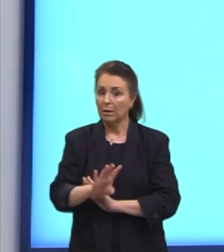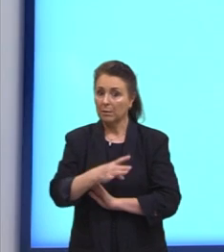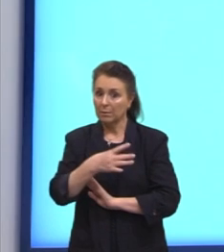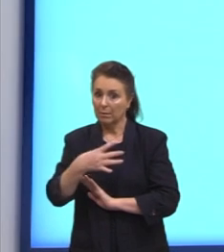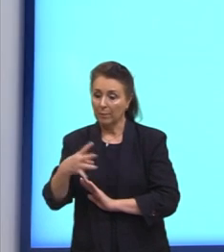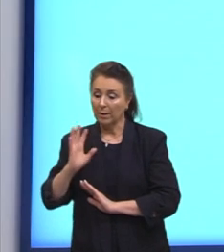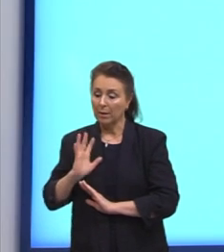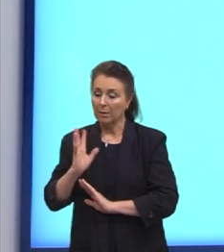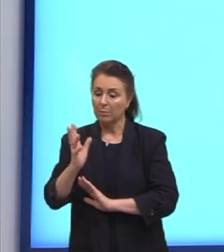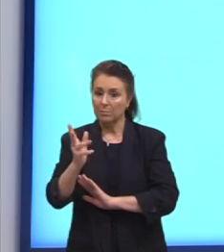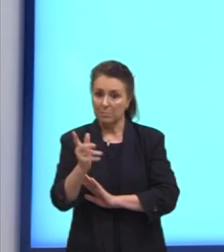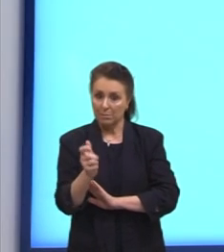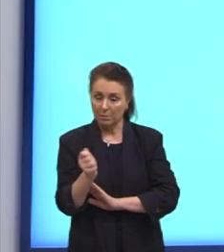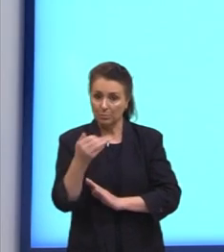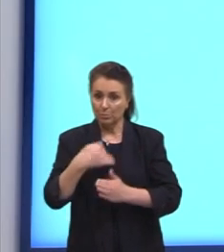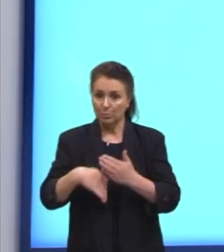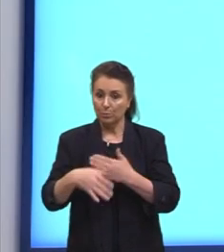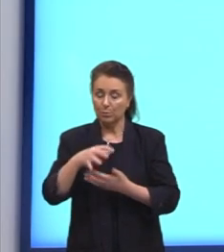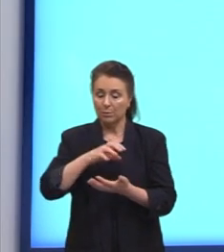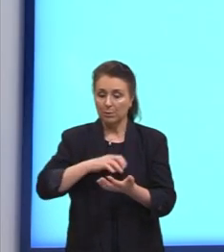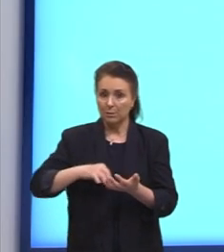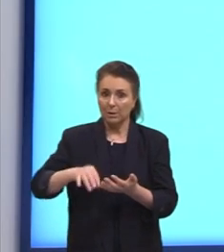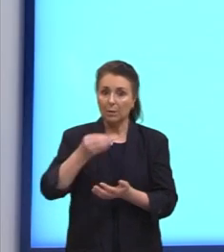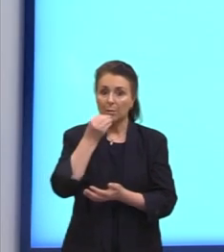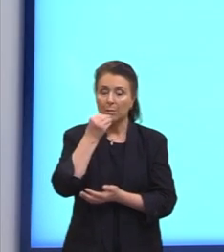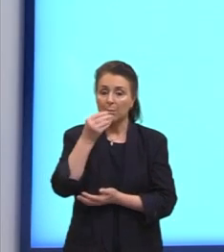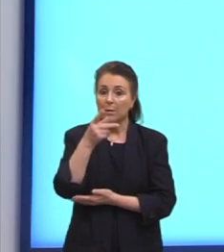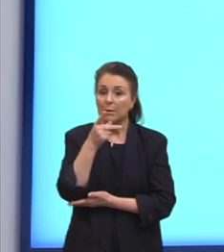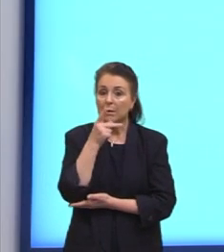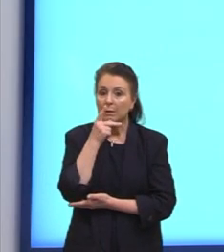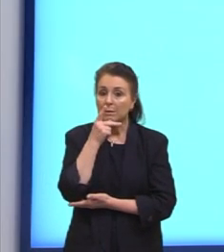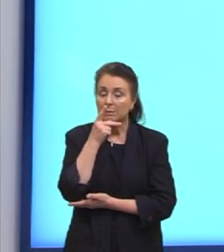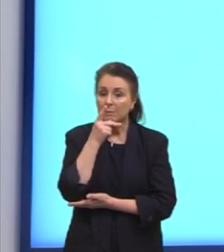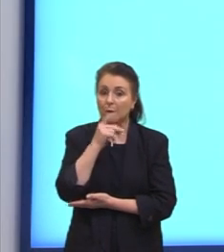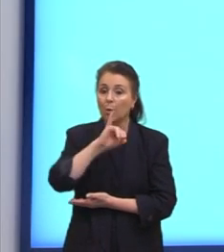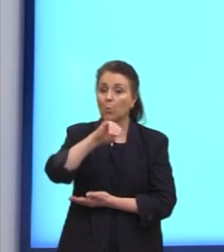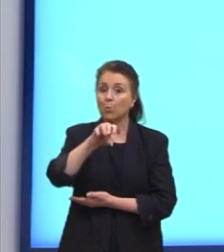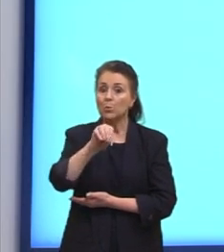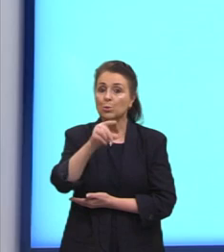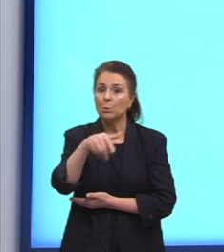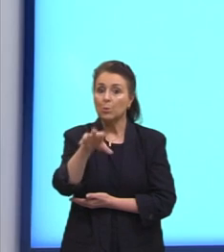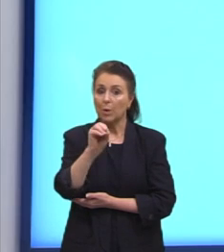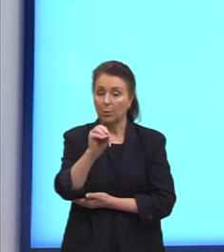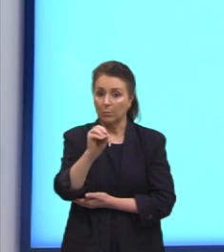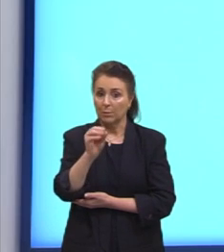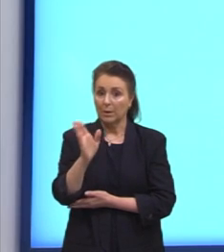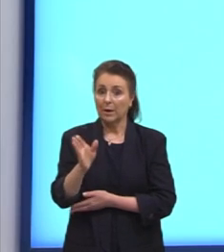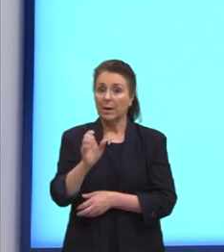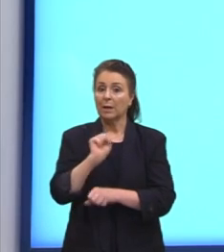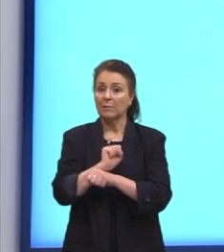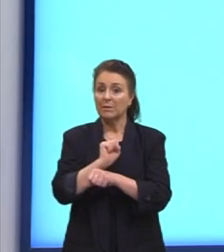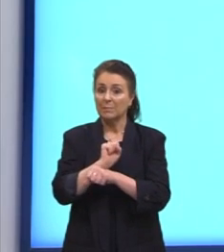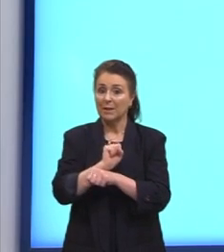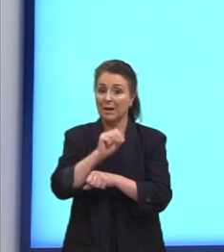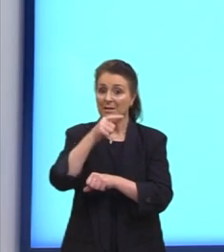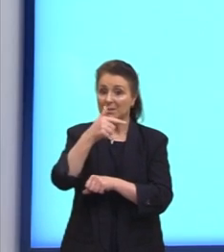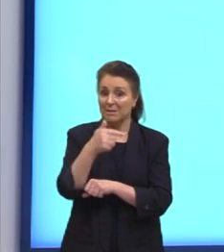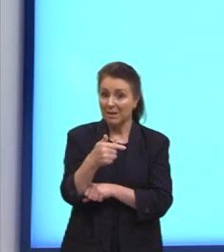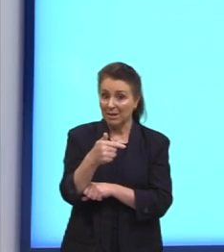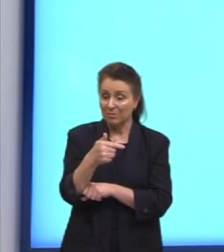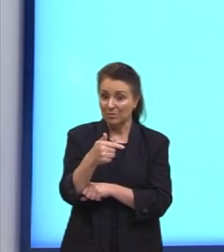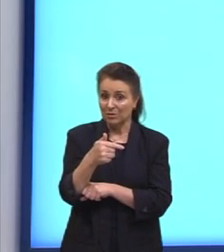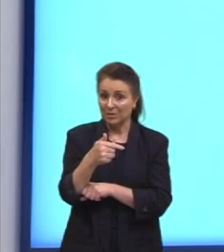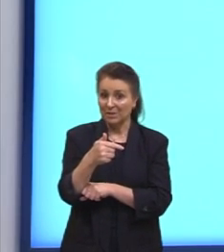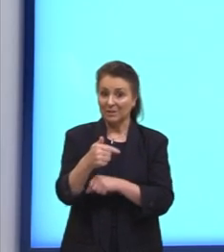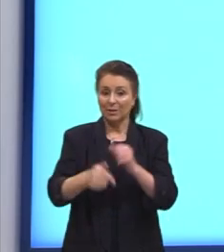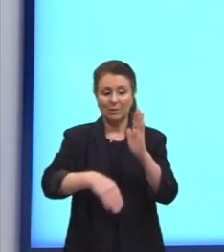dados, né, e calcular a probabilidade do João ser a sétima pessoa. O João, aqui na tabelinha, a gente